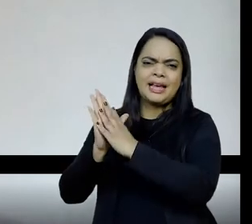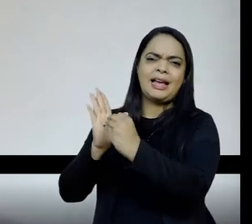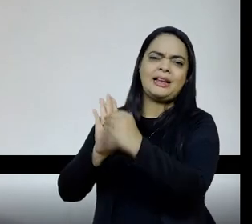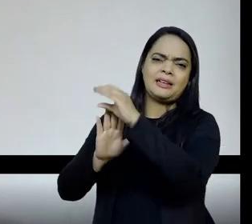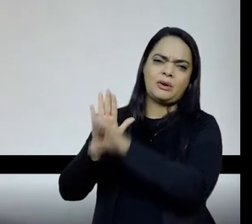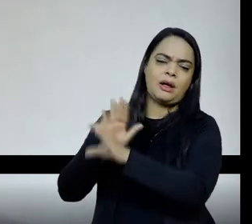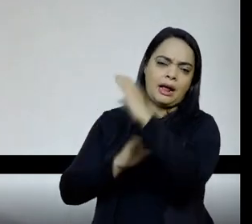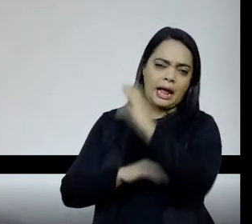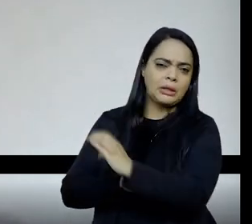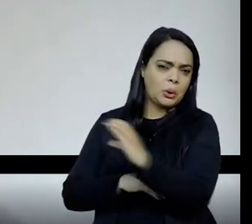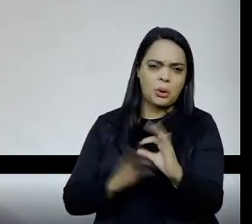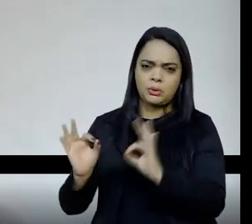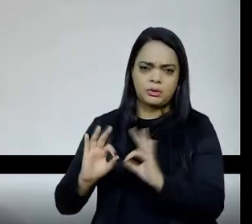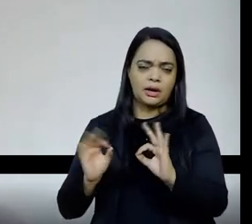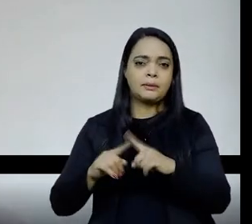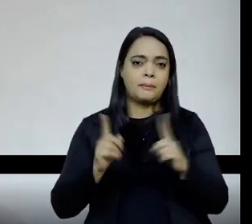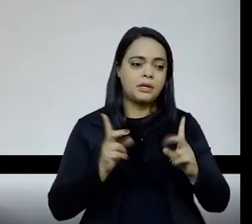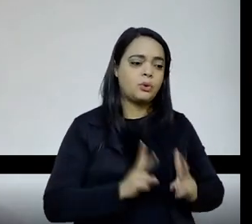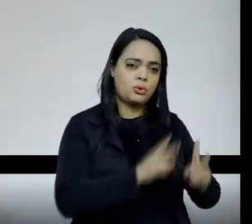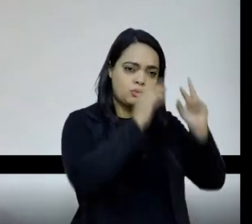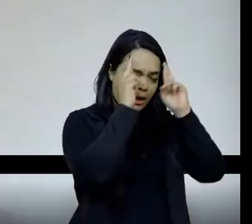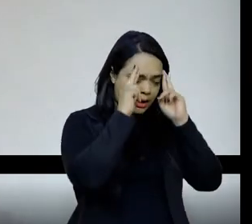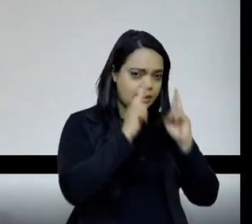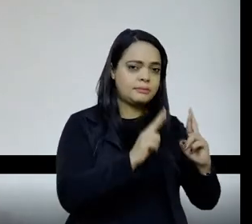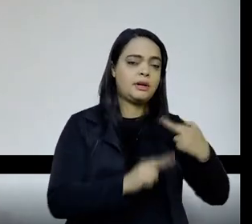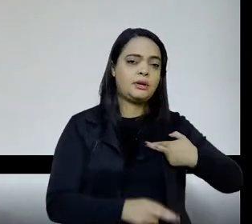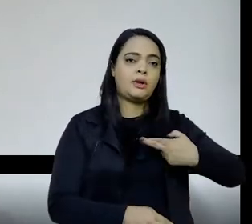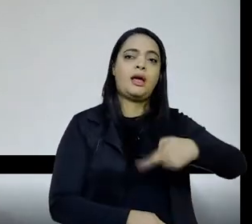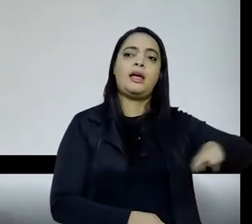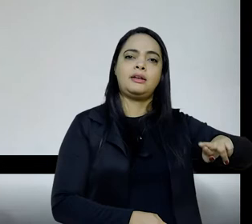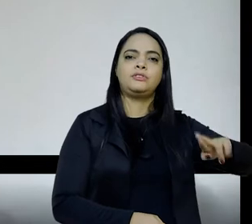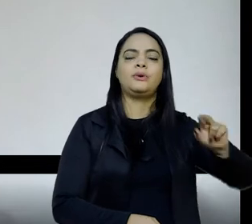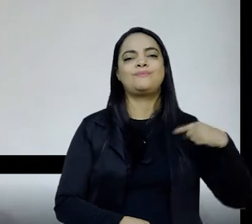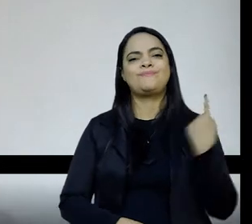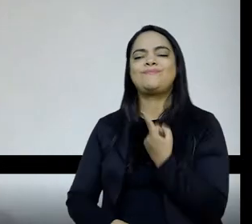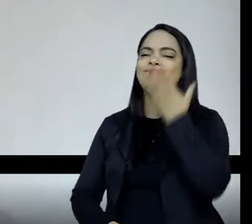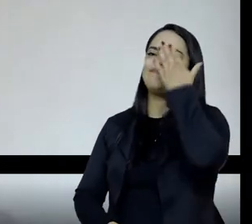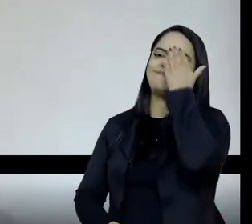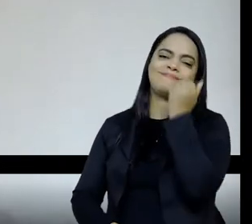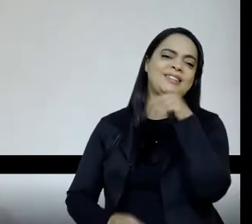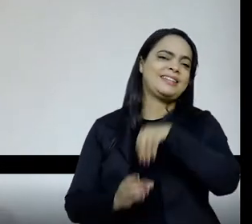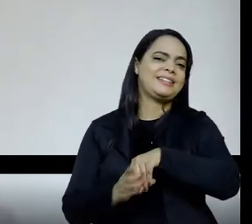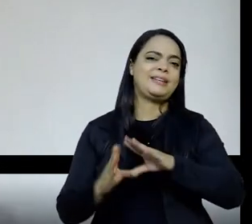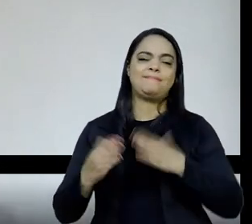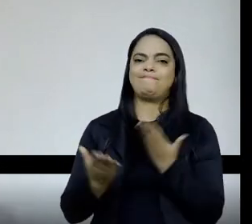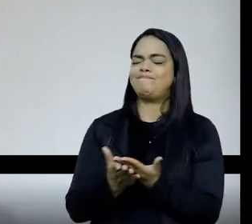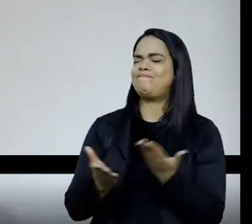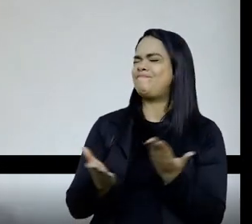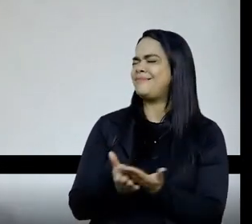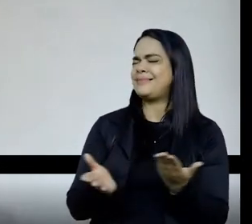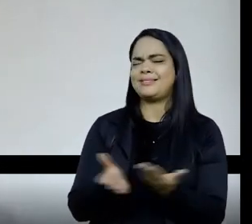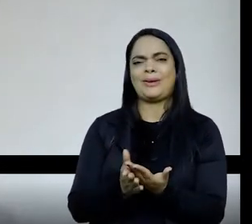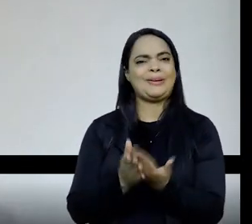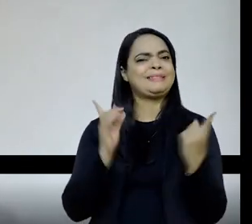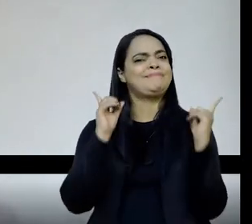aparentemente, teoricamente, isso é tranquilo, mas a gente sabe que na prática da escola, no mundo da escola, isso não é